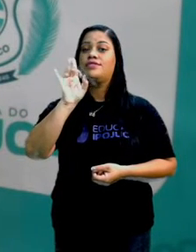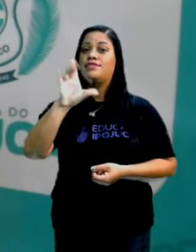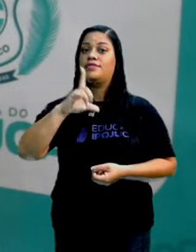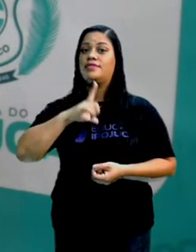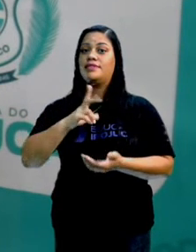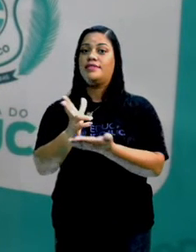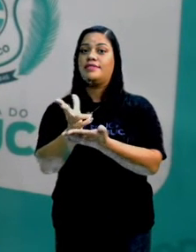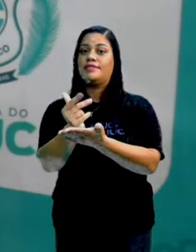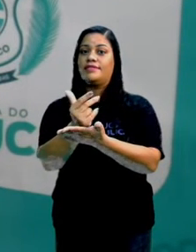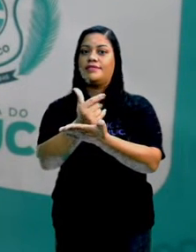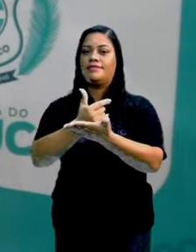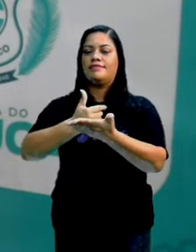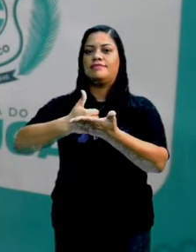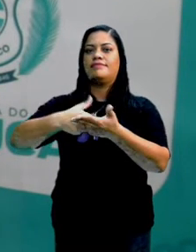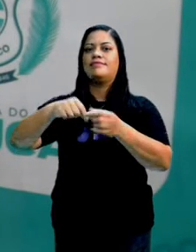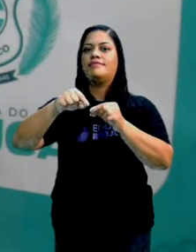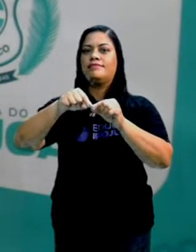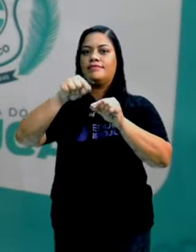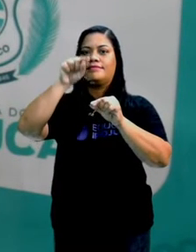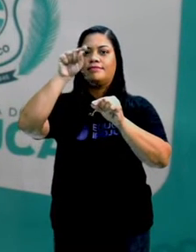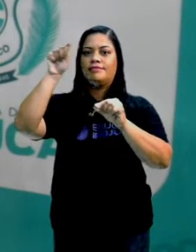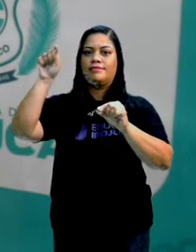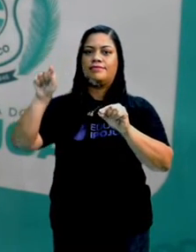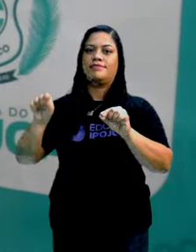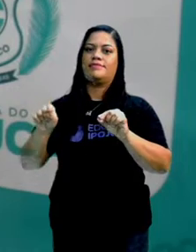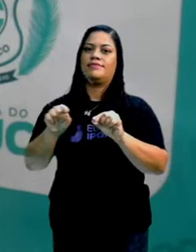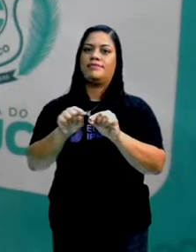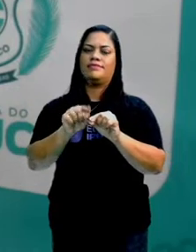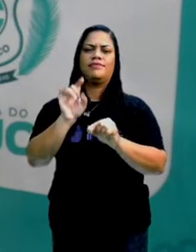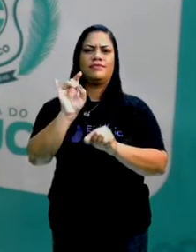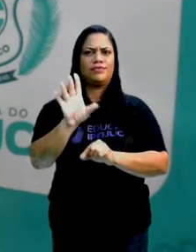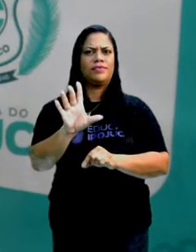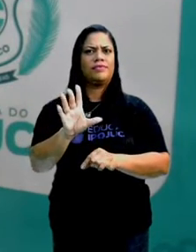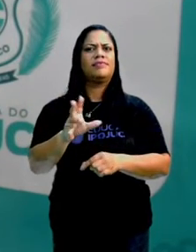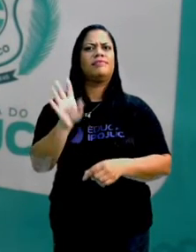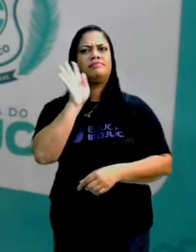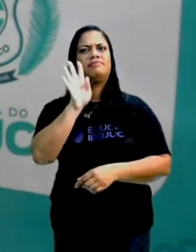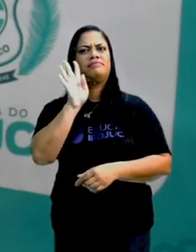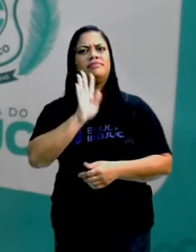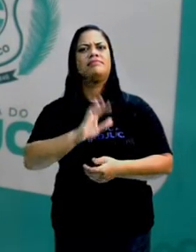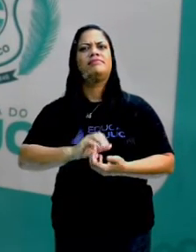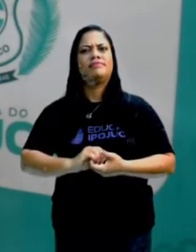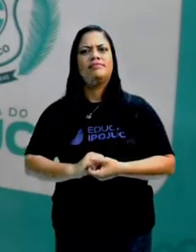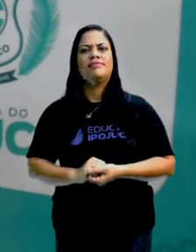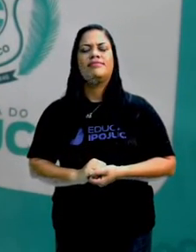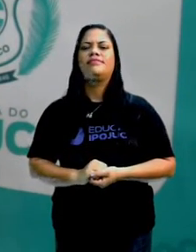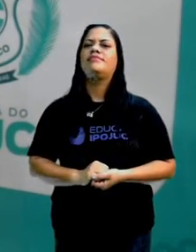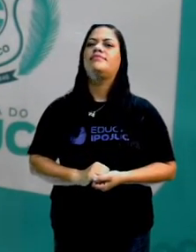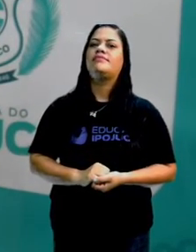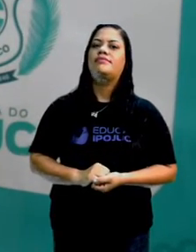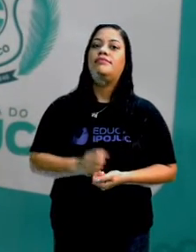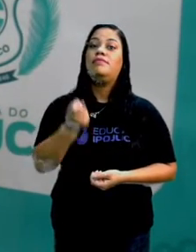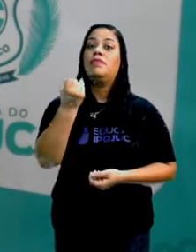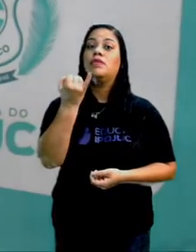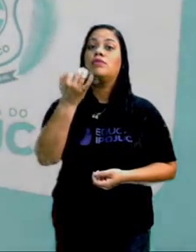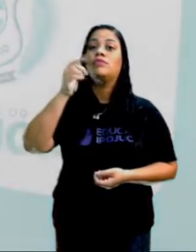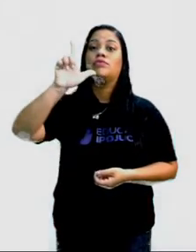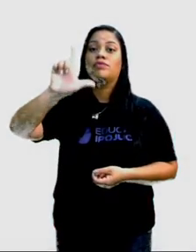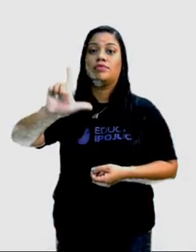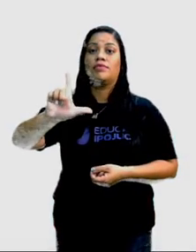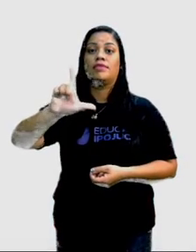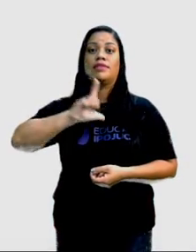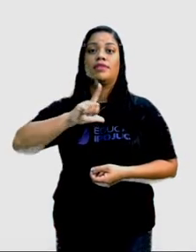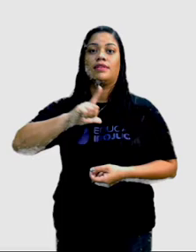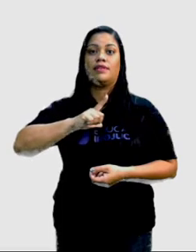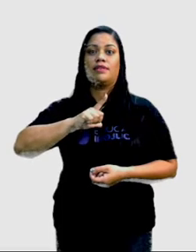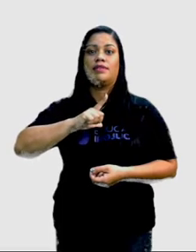estamos vendo o contorno do quadrado. Não é interessante? Então, vamos lá. Quantos lados tem o